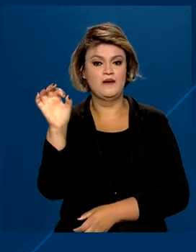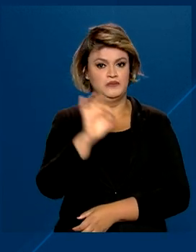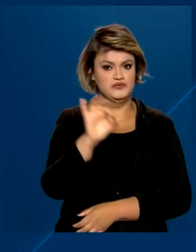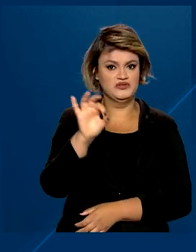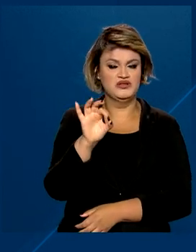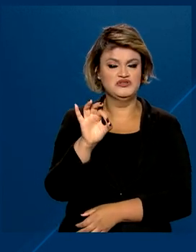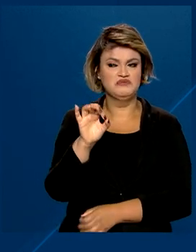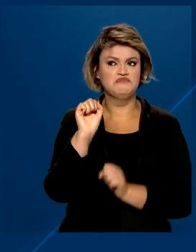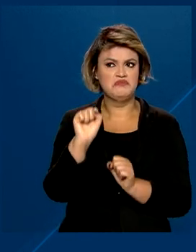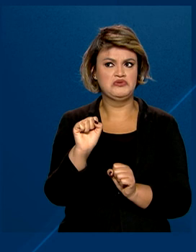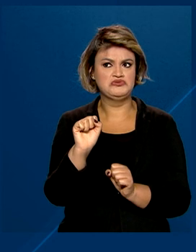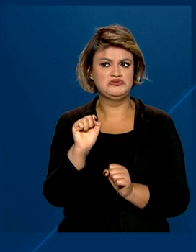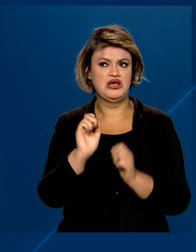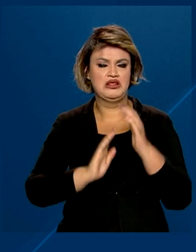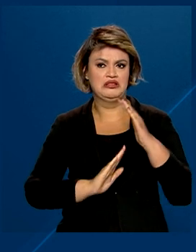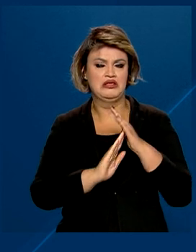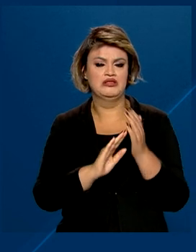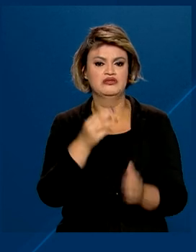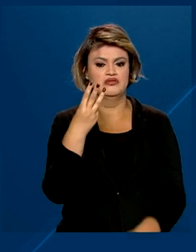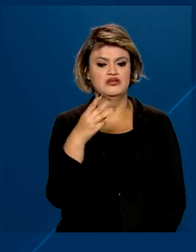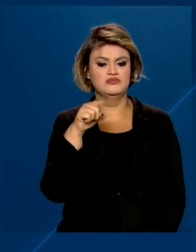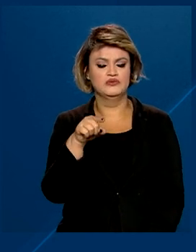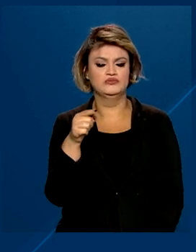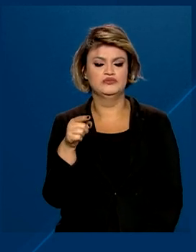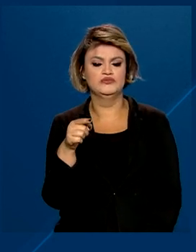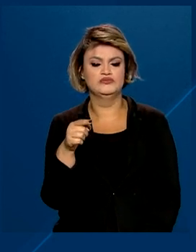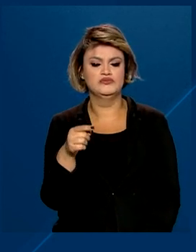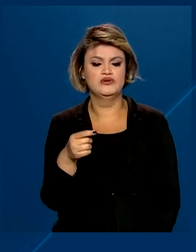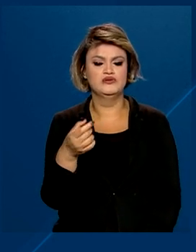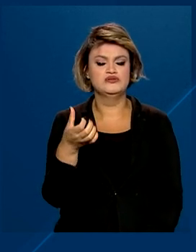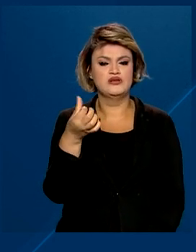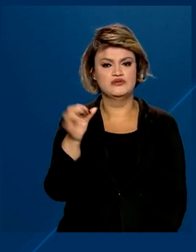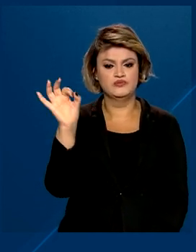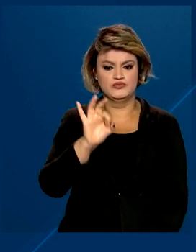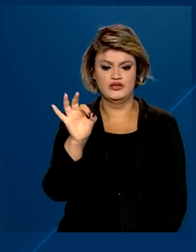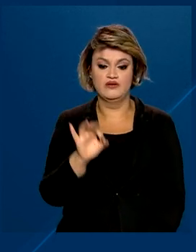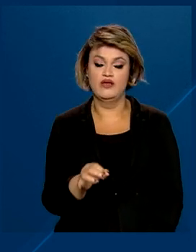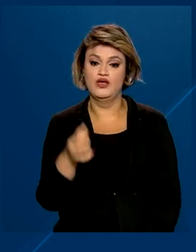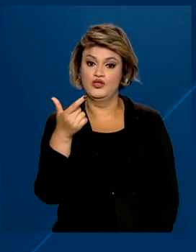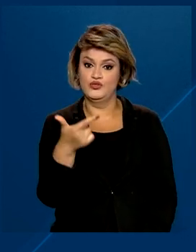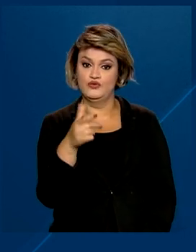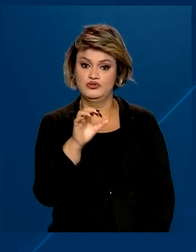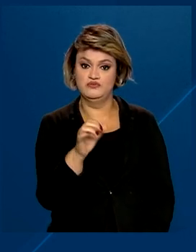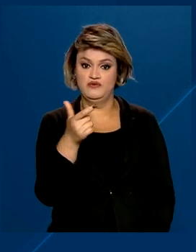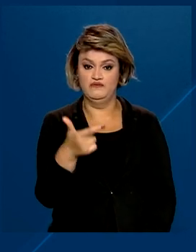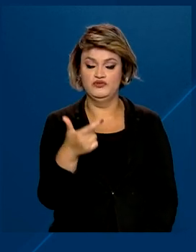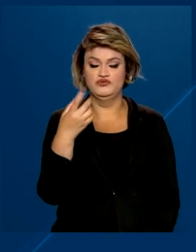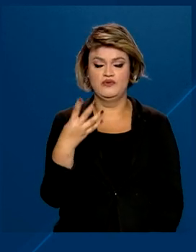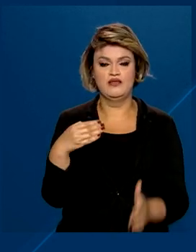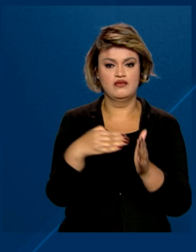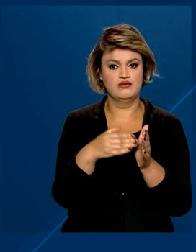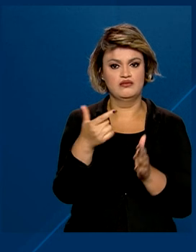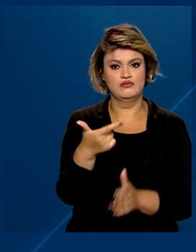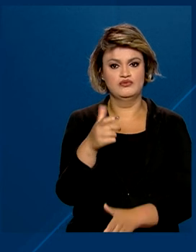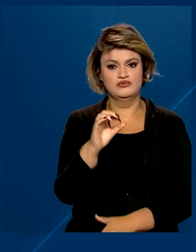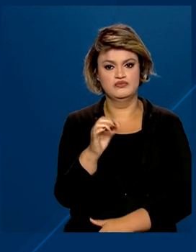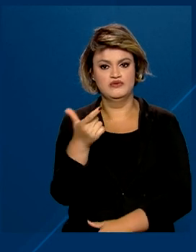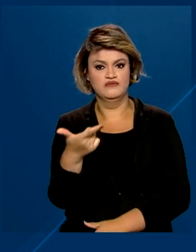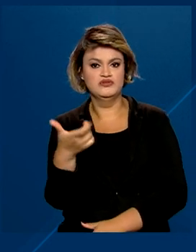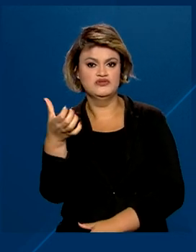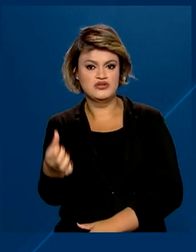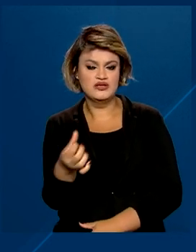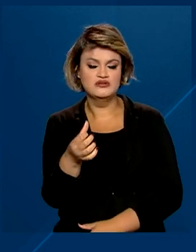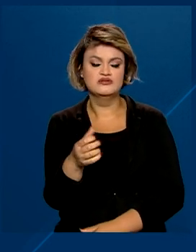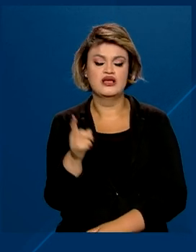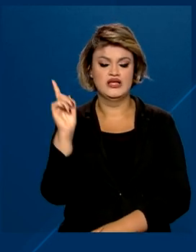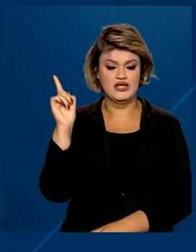deve ultrapassar os 3,6% e de 2024 até 2026, a estimativa é